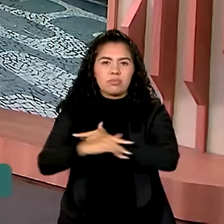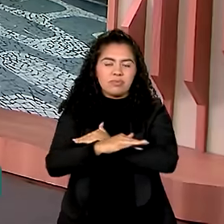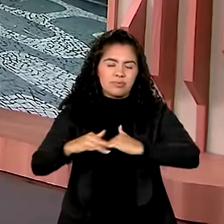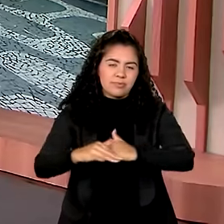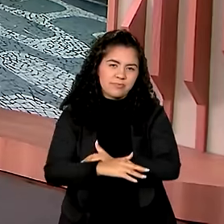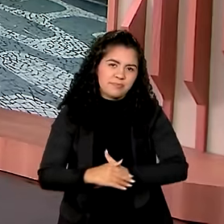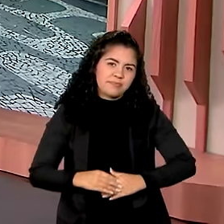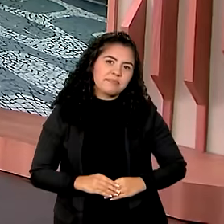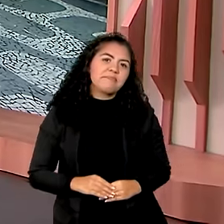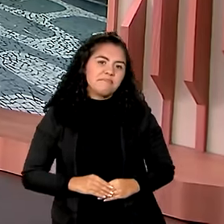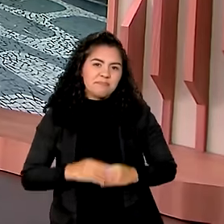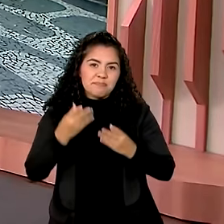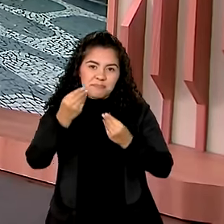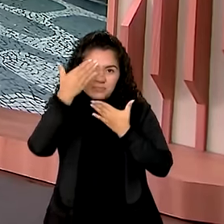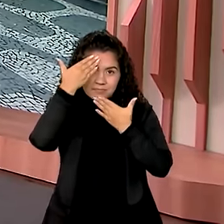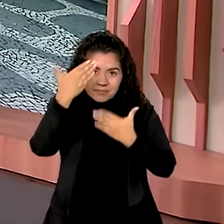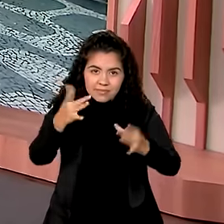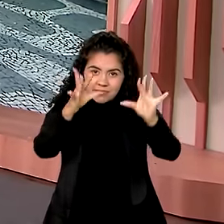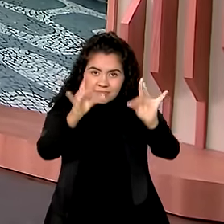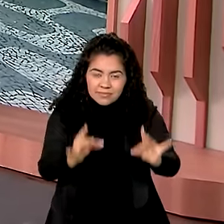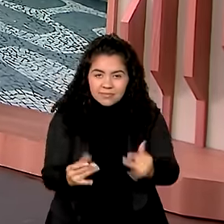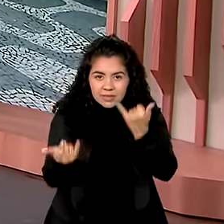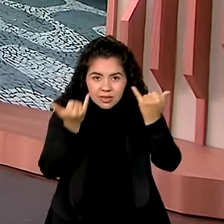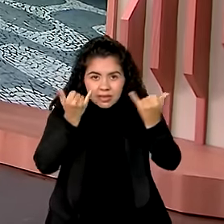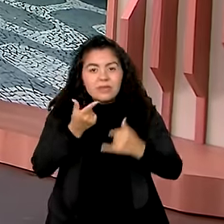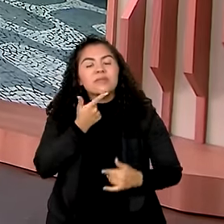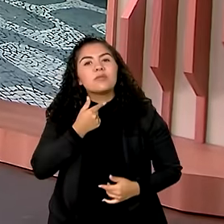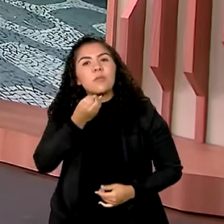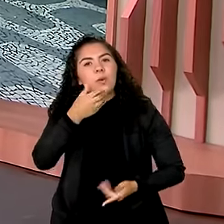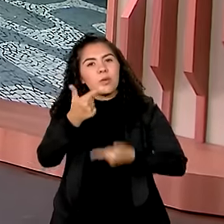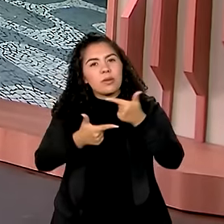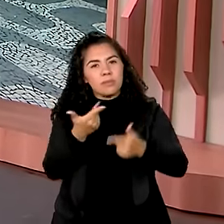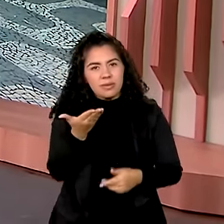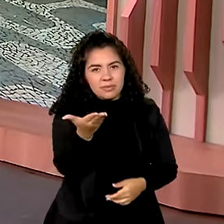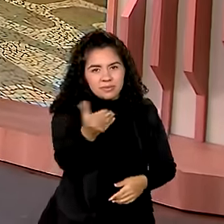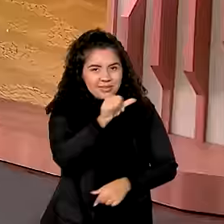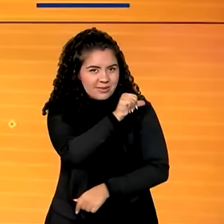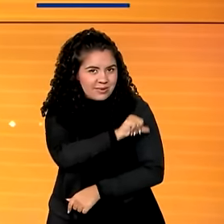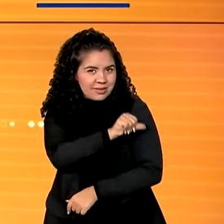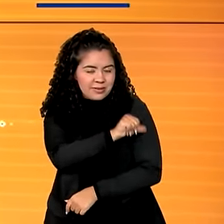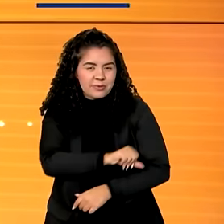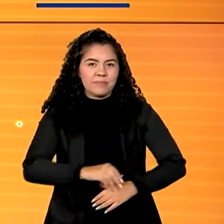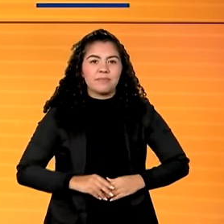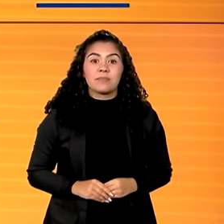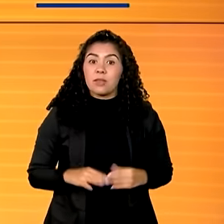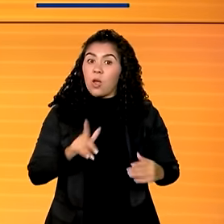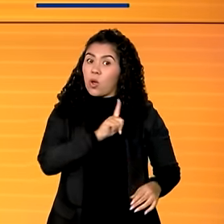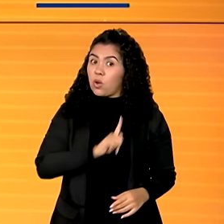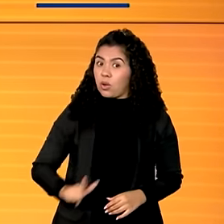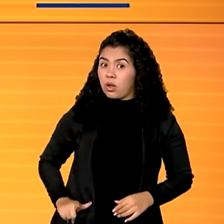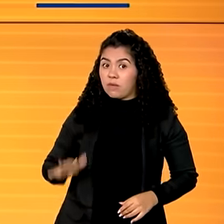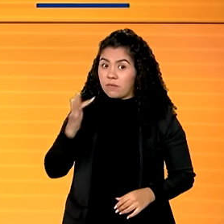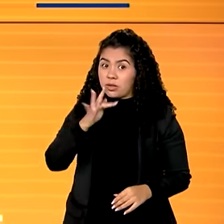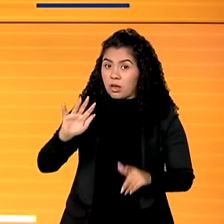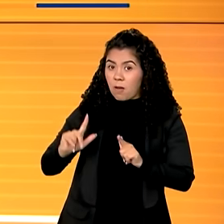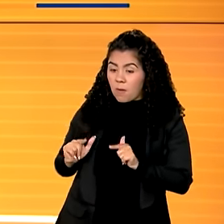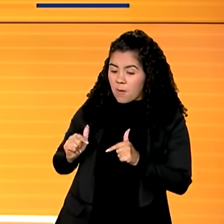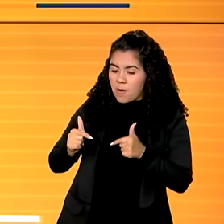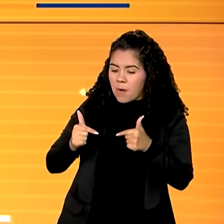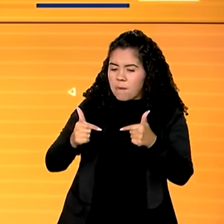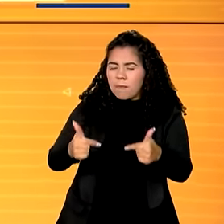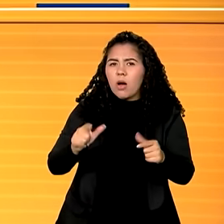Vanessa. Ok, Thiago, obrigada pelas informações. Bom trabalho aí do Rio de Janeiro. E o governo federal está realizando o primeiro